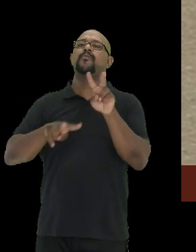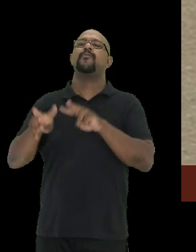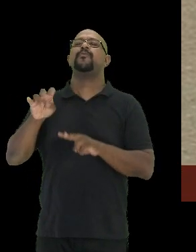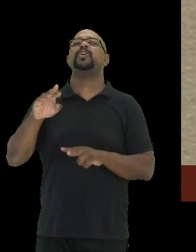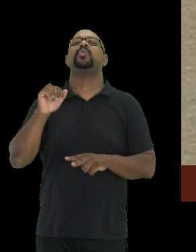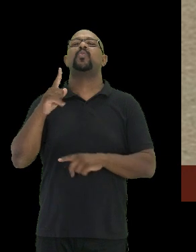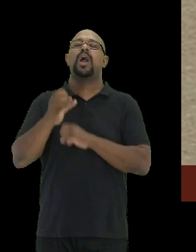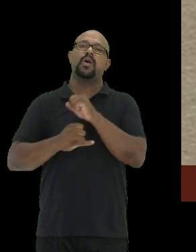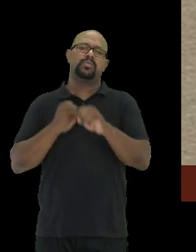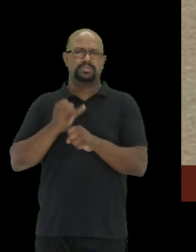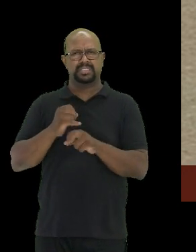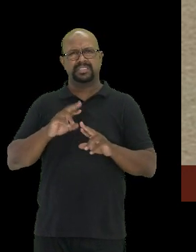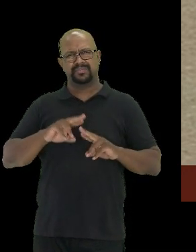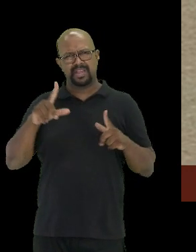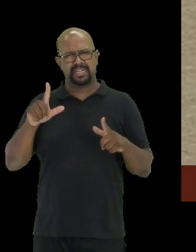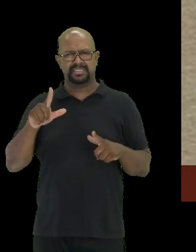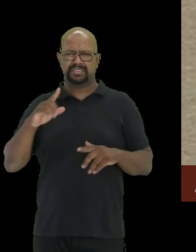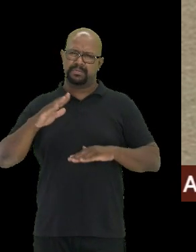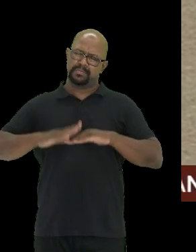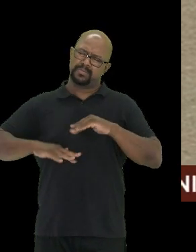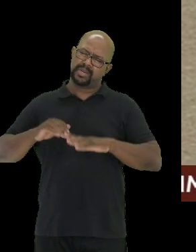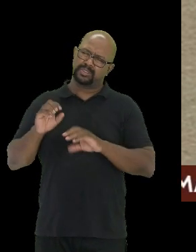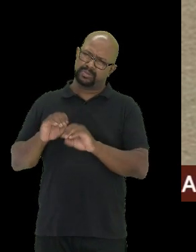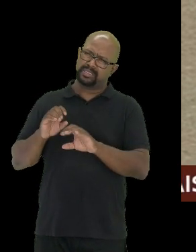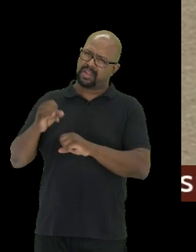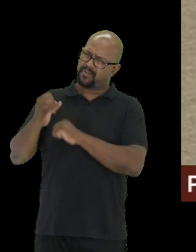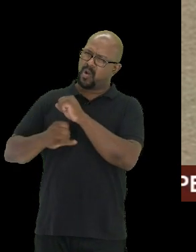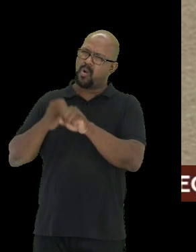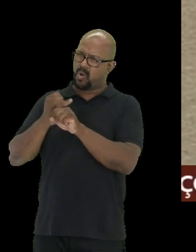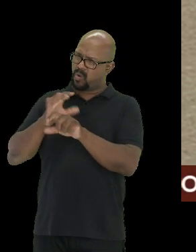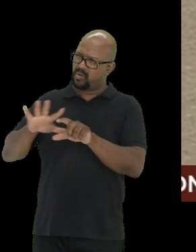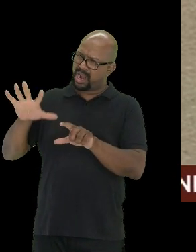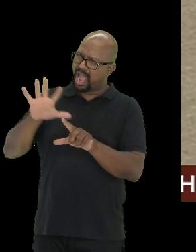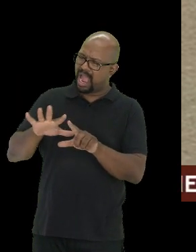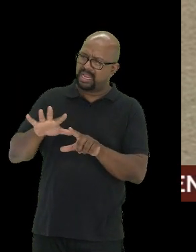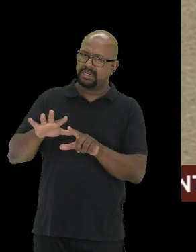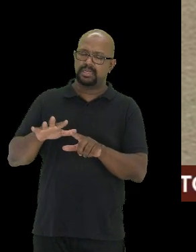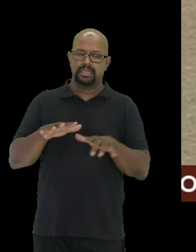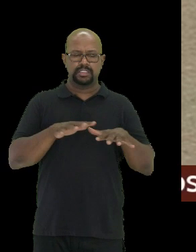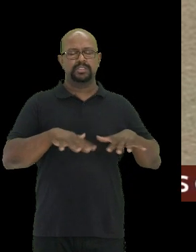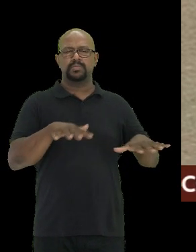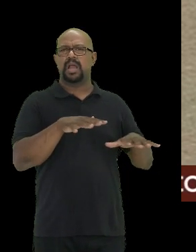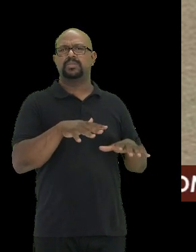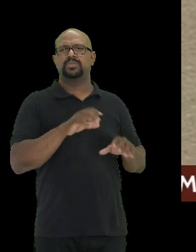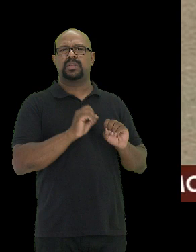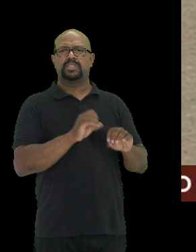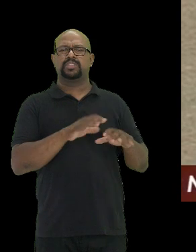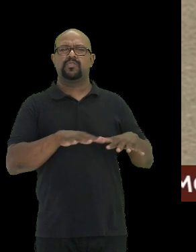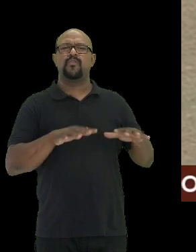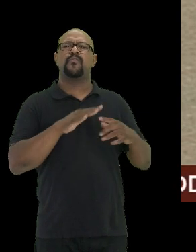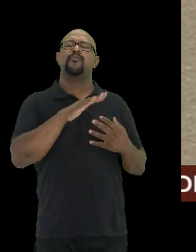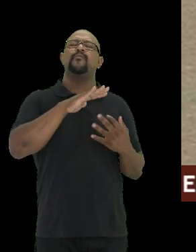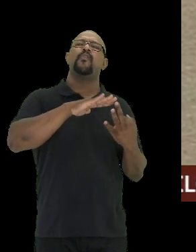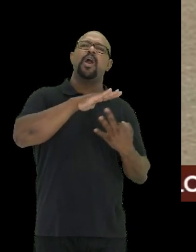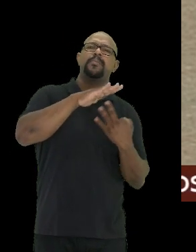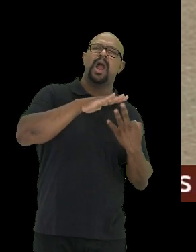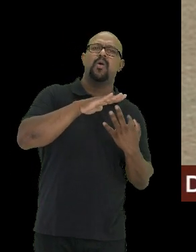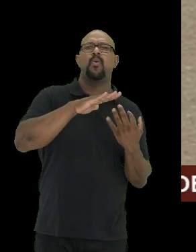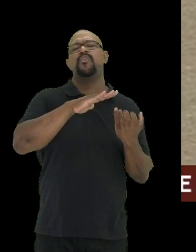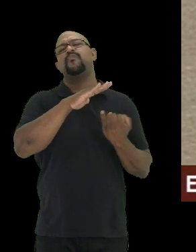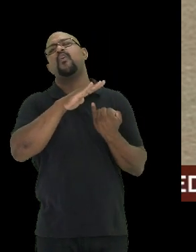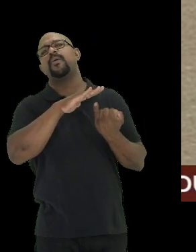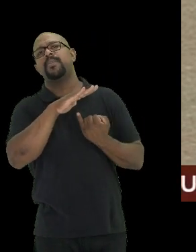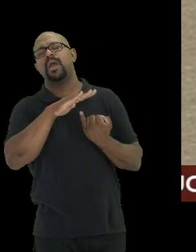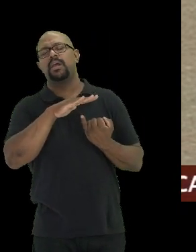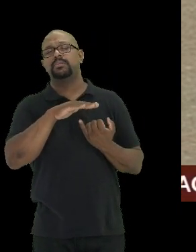diferenças quanto ao desenvolvimento de práticas educativas online em espaço de educação formal e não formal? Então, com a utilização